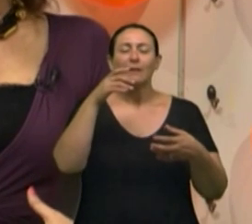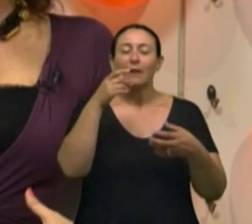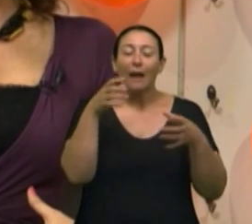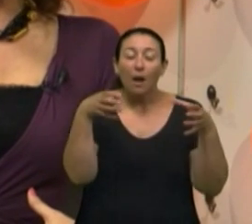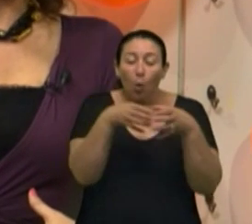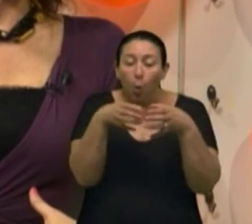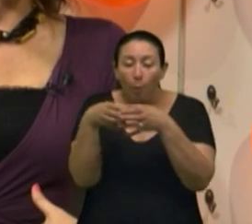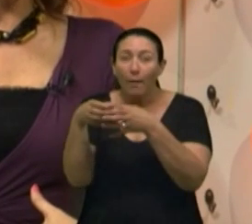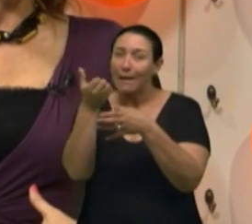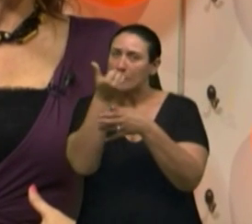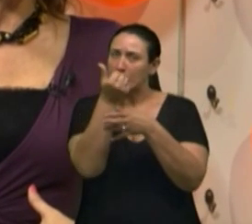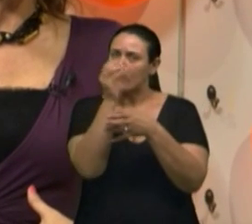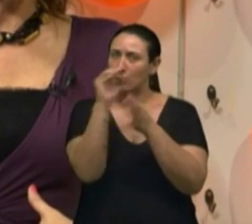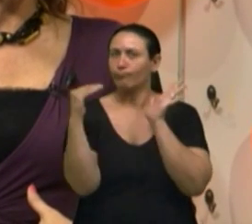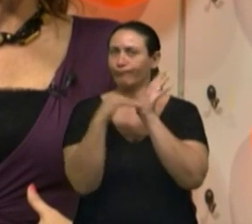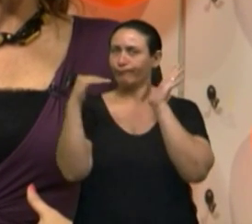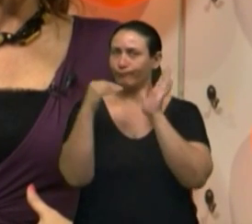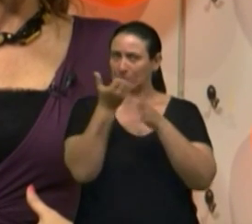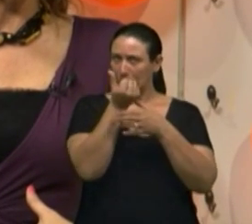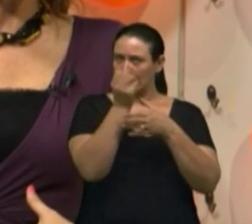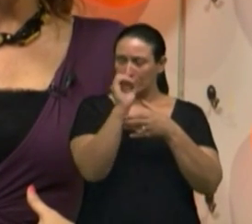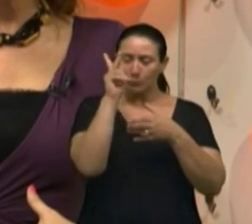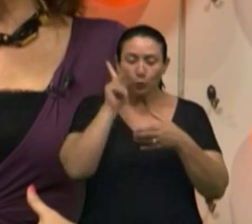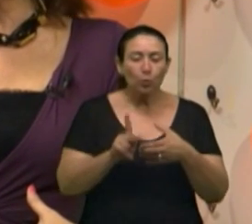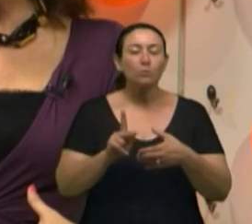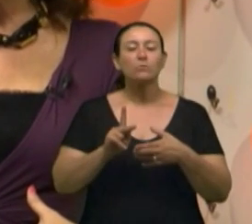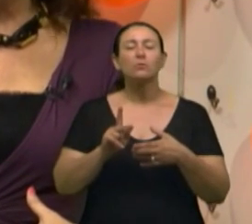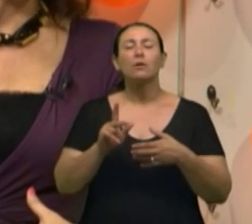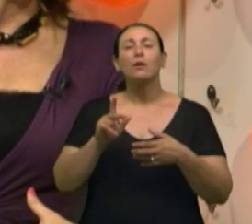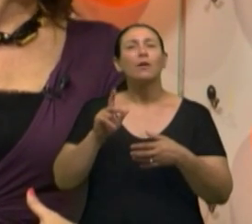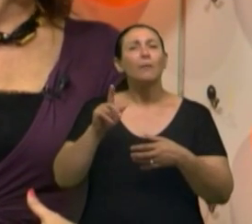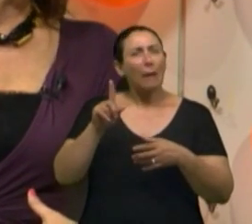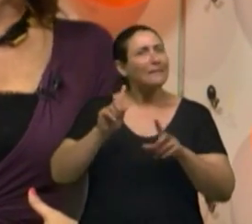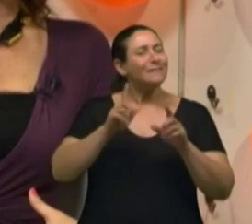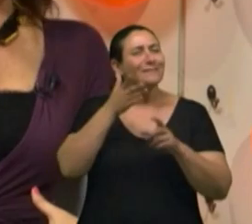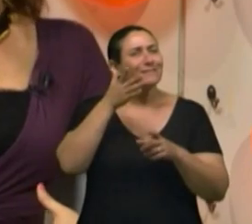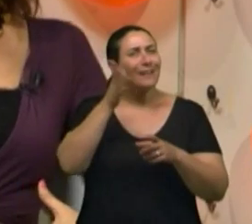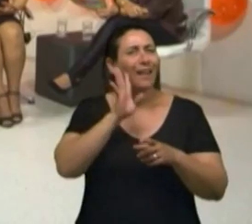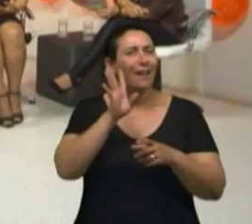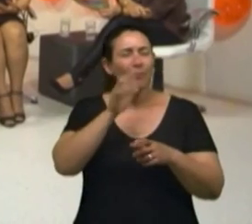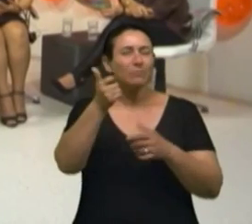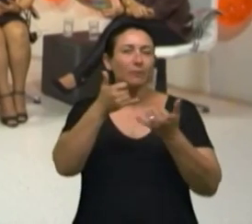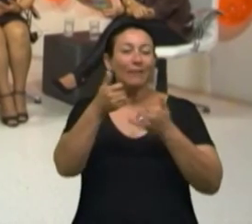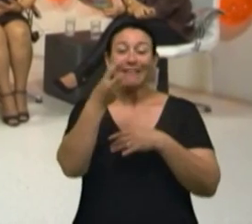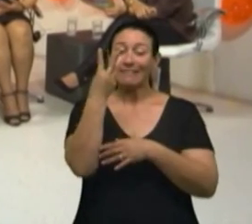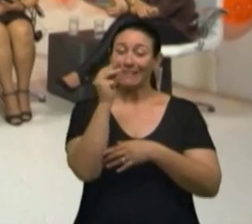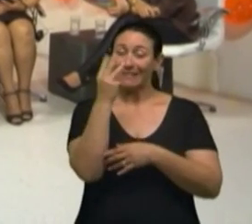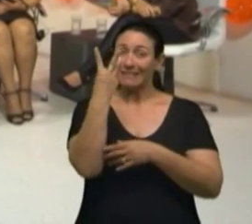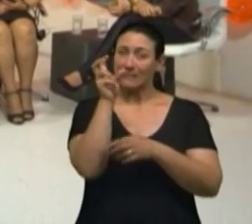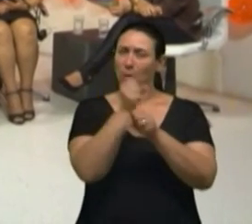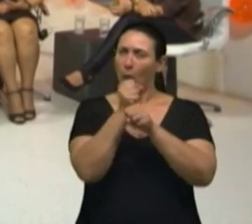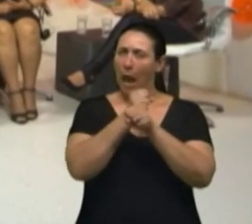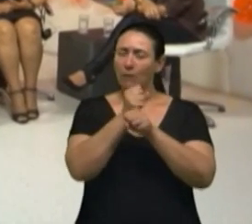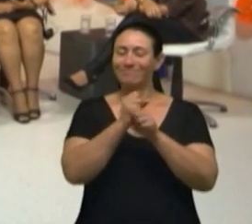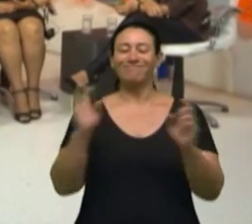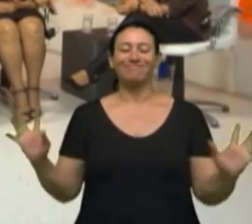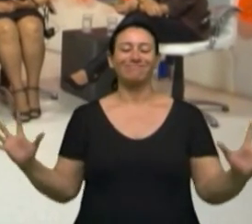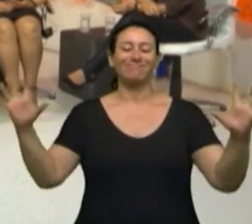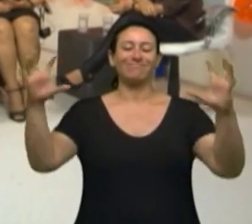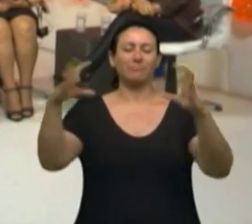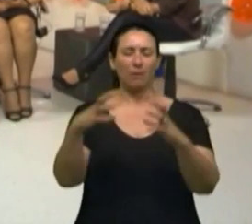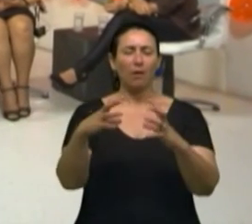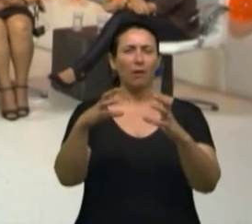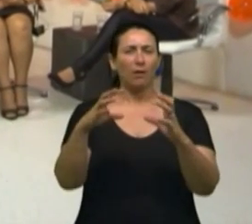grupo com 60. E o mais legal de tudo isso é que tem pessoas que nunca se conheceram com 30, 35 anos de empresa e